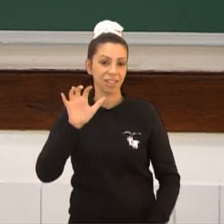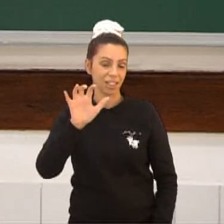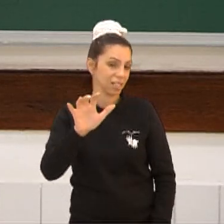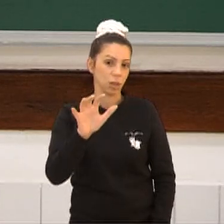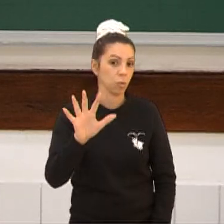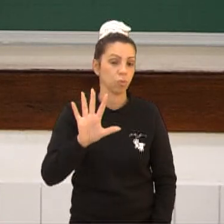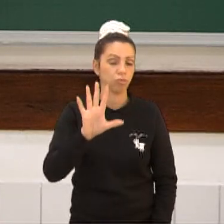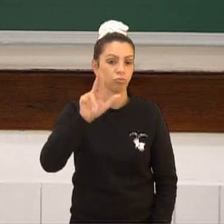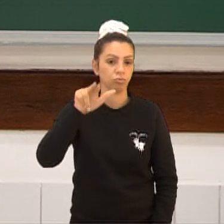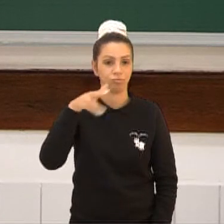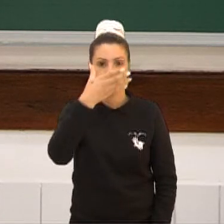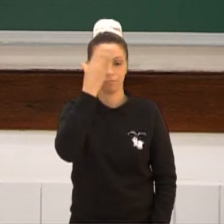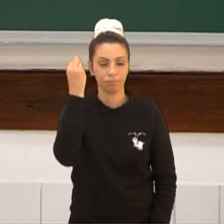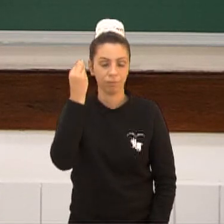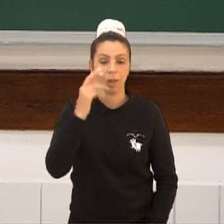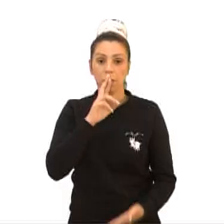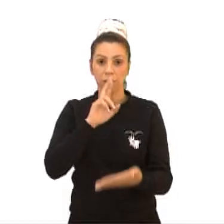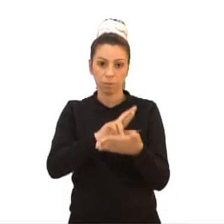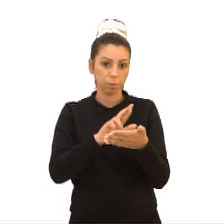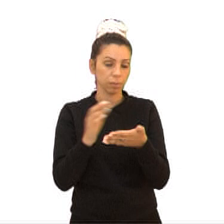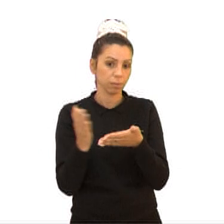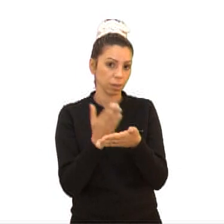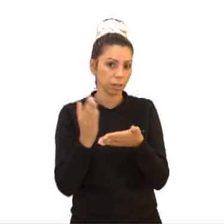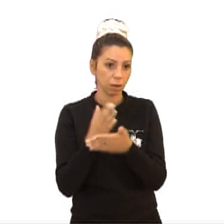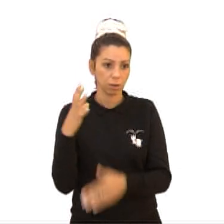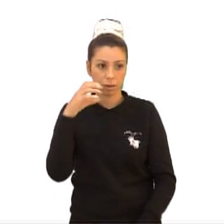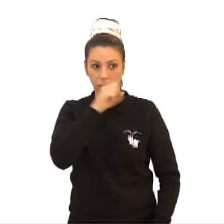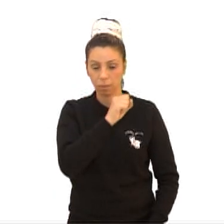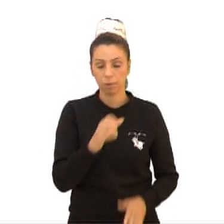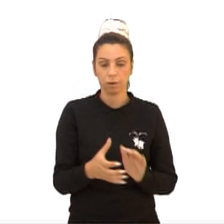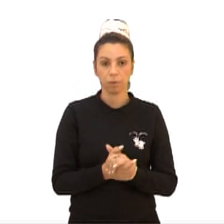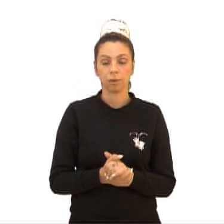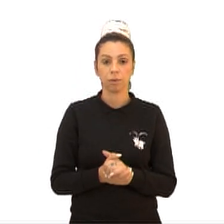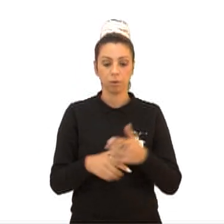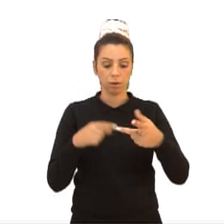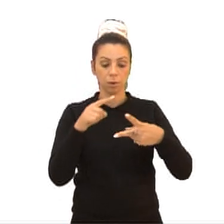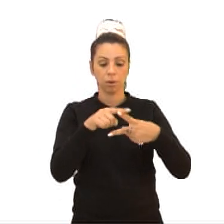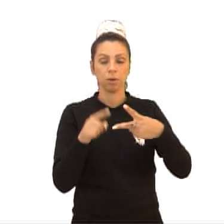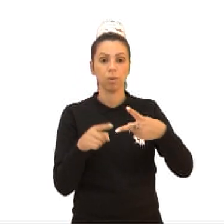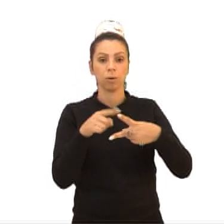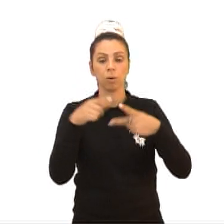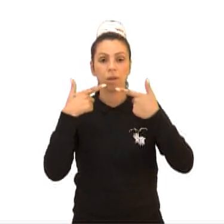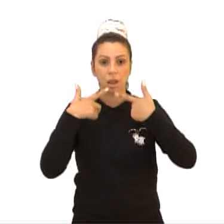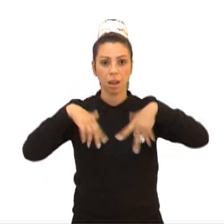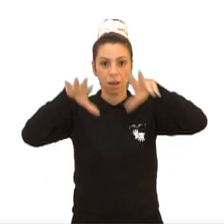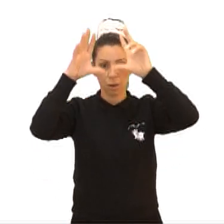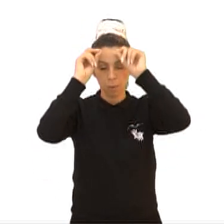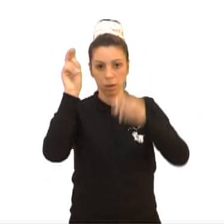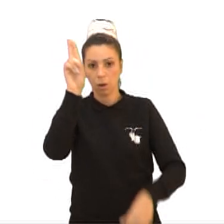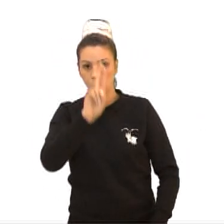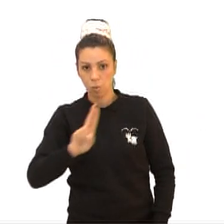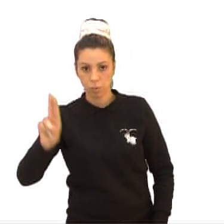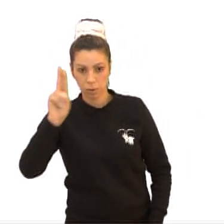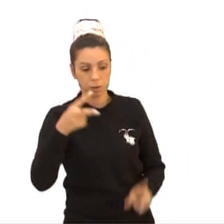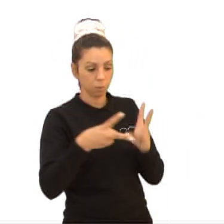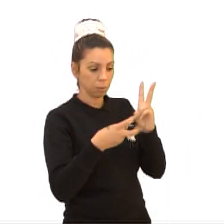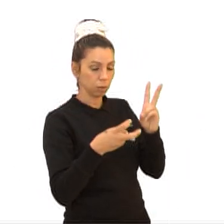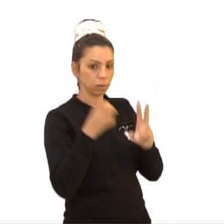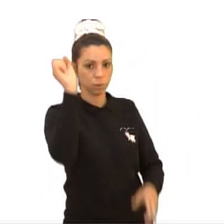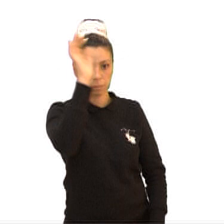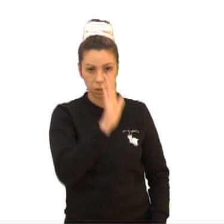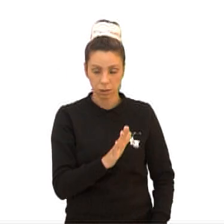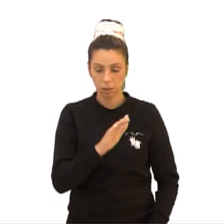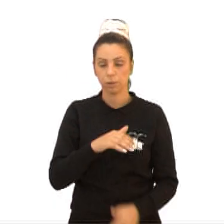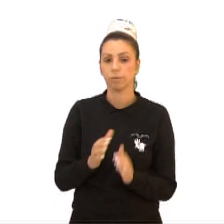Agora respondo bem rapidinho no caderno de vocês. Sinto em duas linguagens artísticas usadas pelos índios brasileiros. E outra